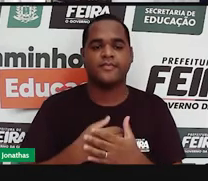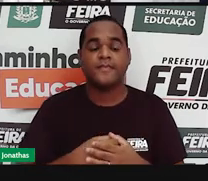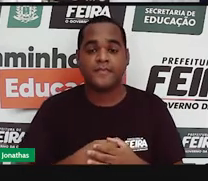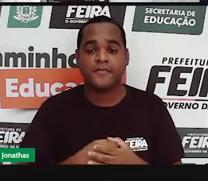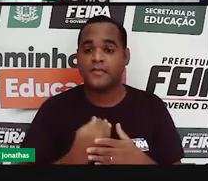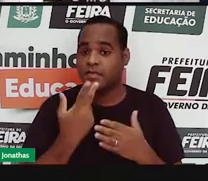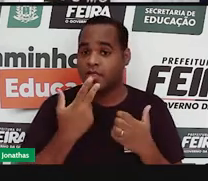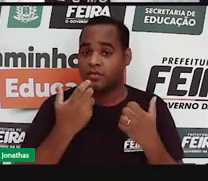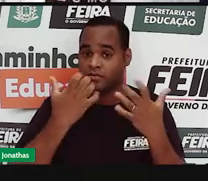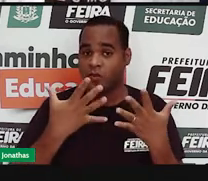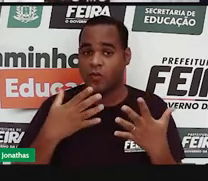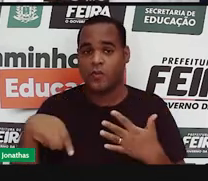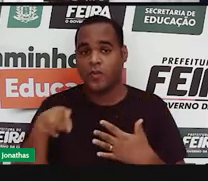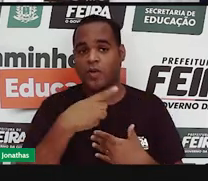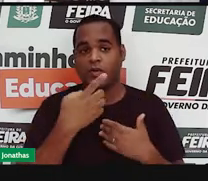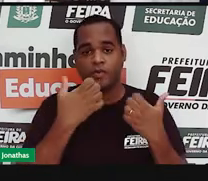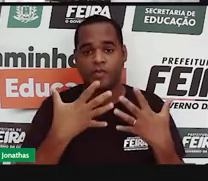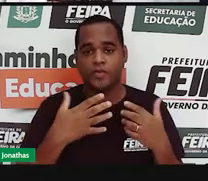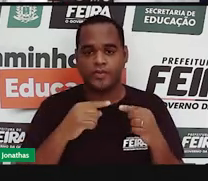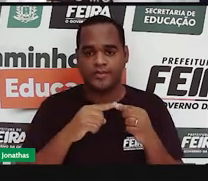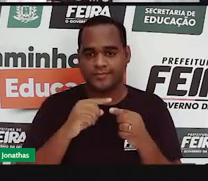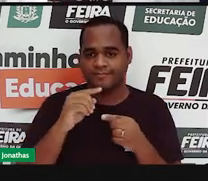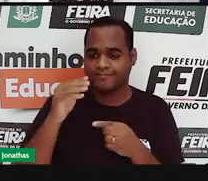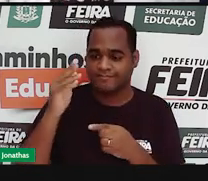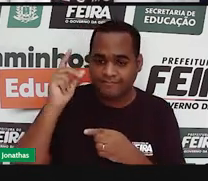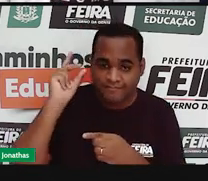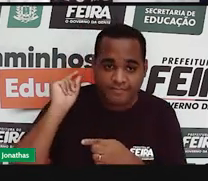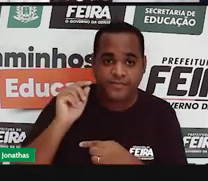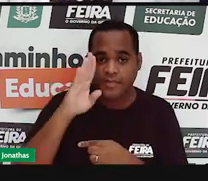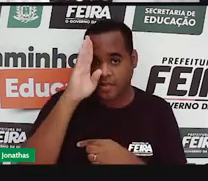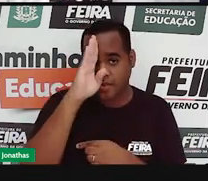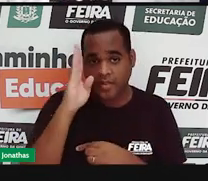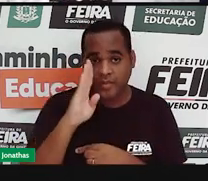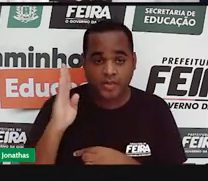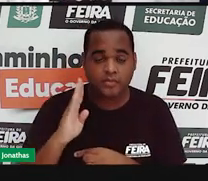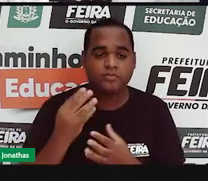hoje a vai falar sobre o Brasil Império. Bem,